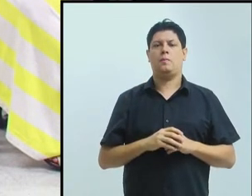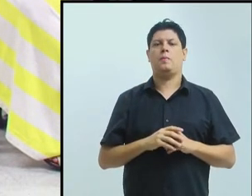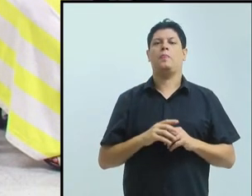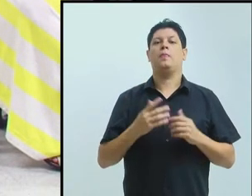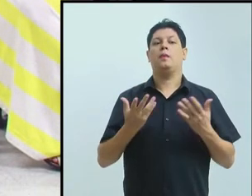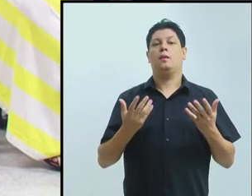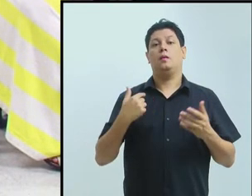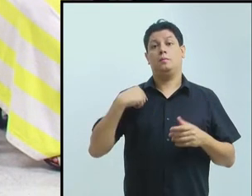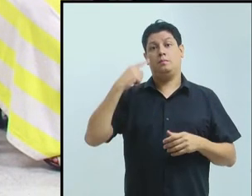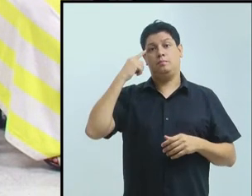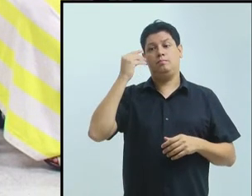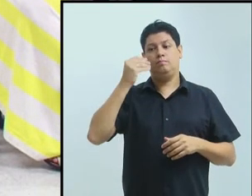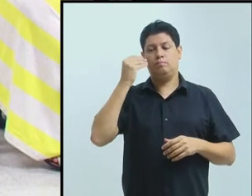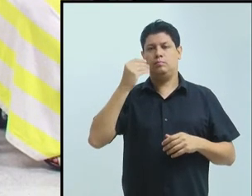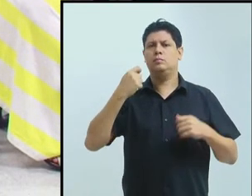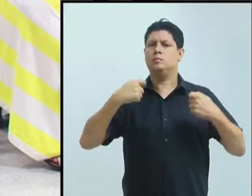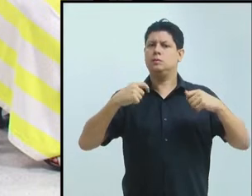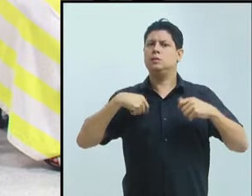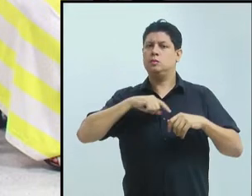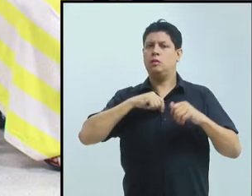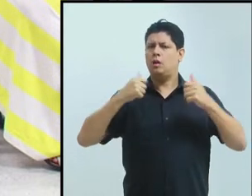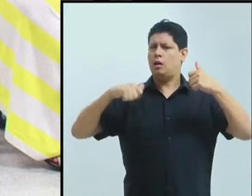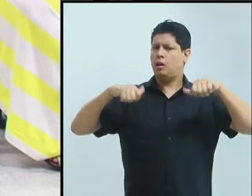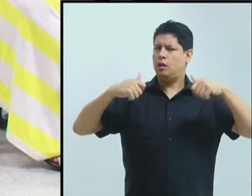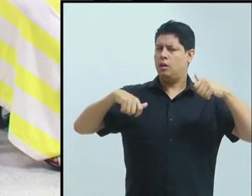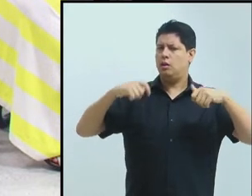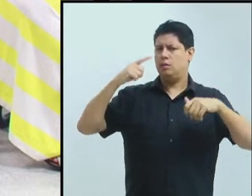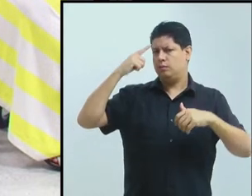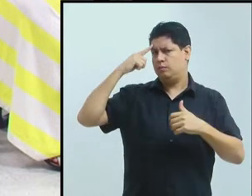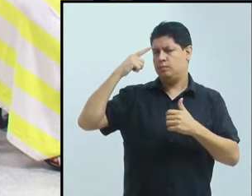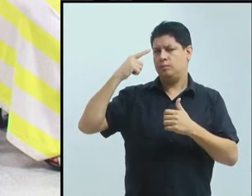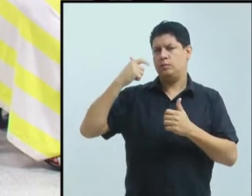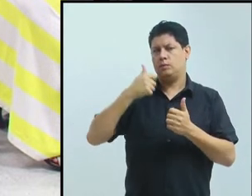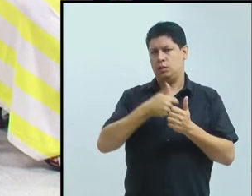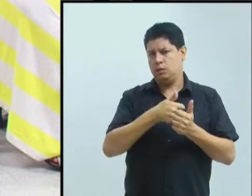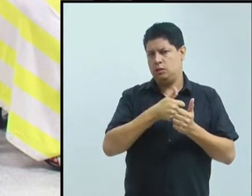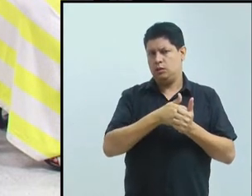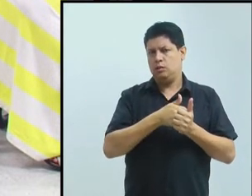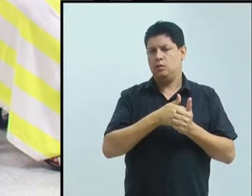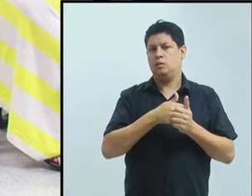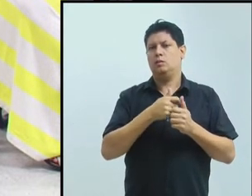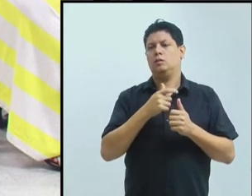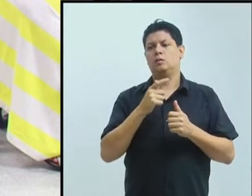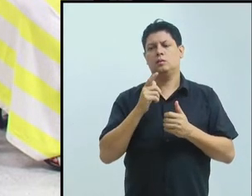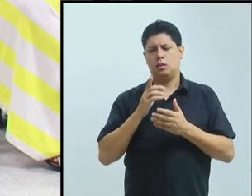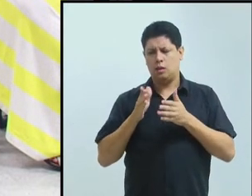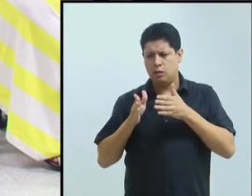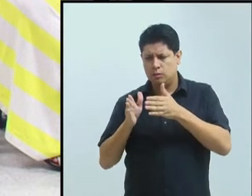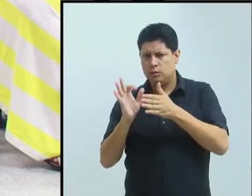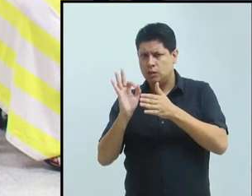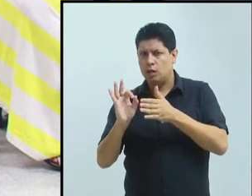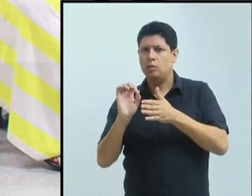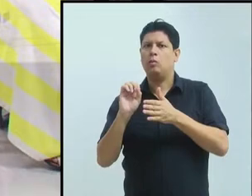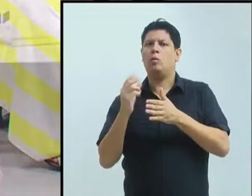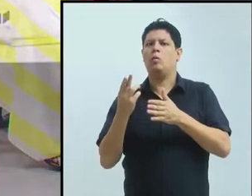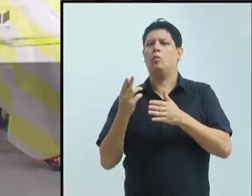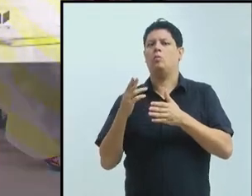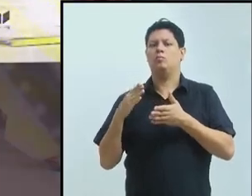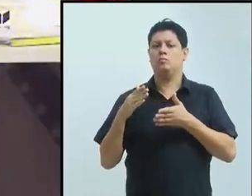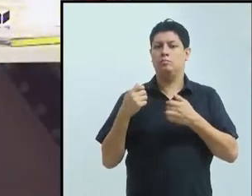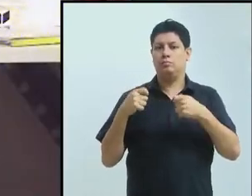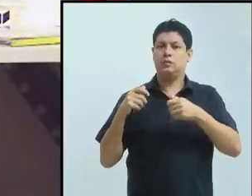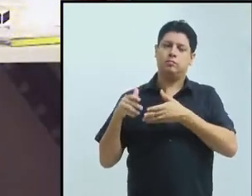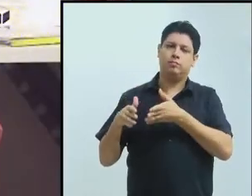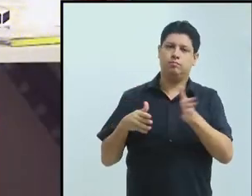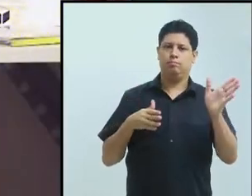seriam o que a gente precisaria avaliar para saber se isso está sendo bem sucedido ou não. então, eu acho que era mais